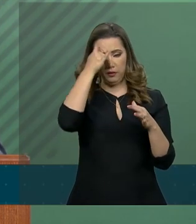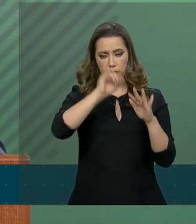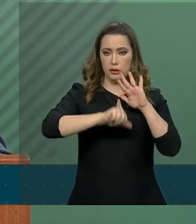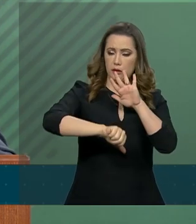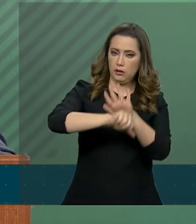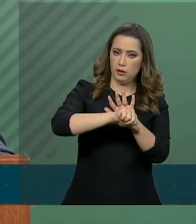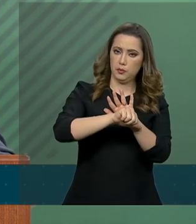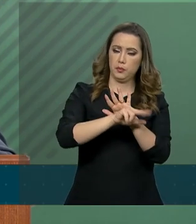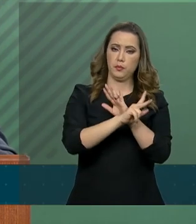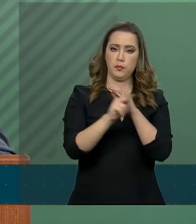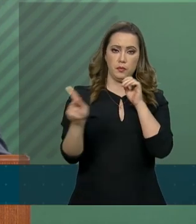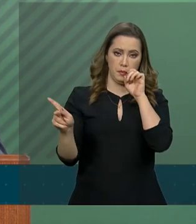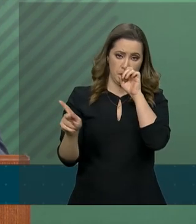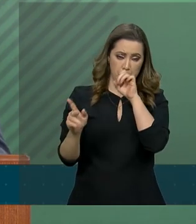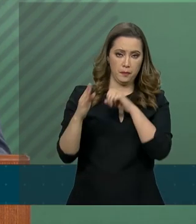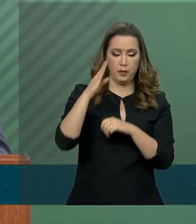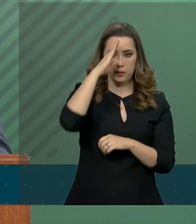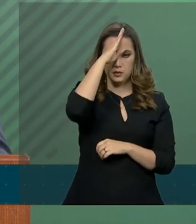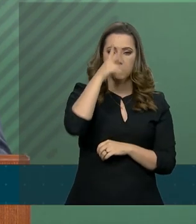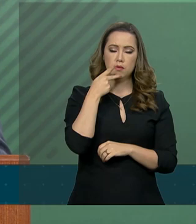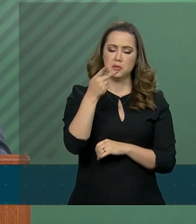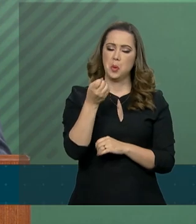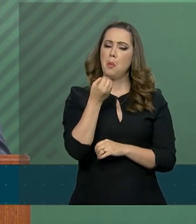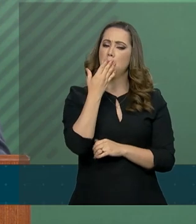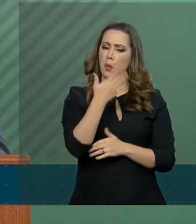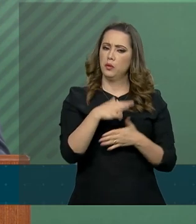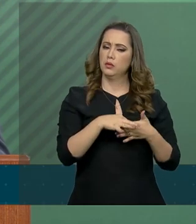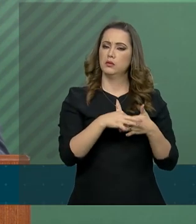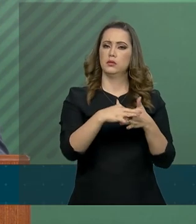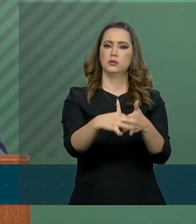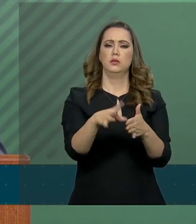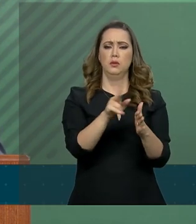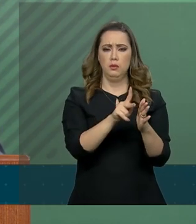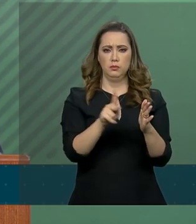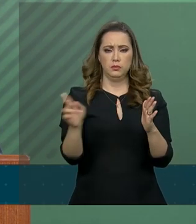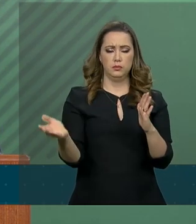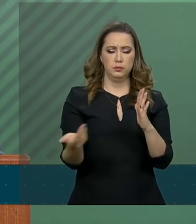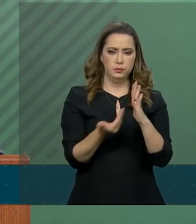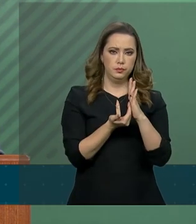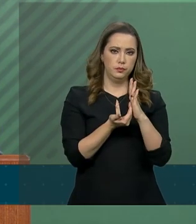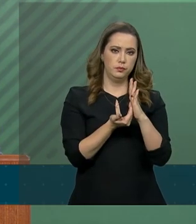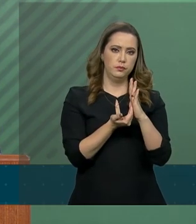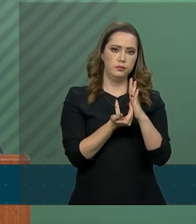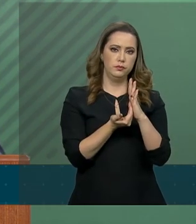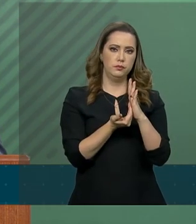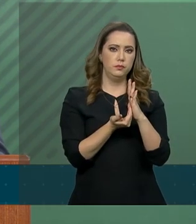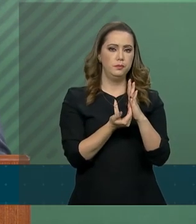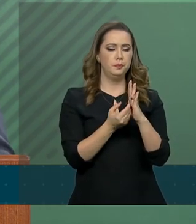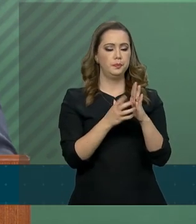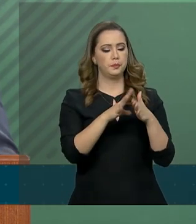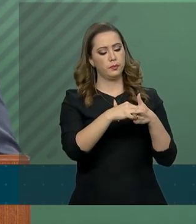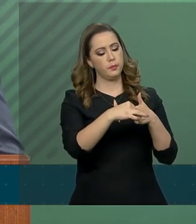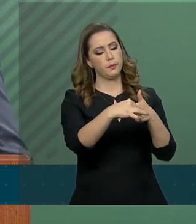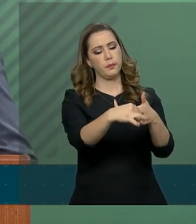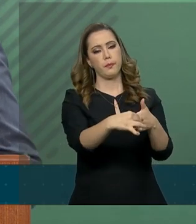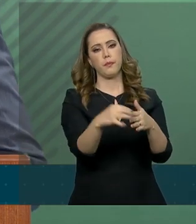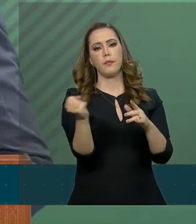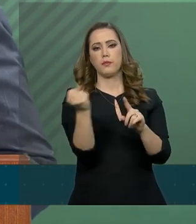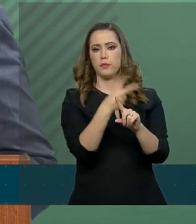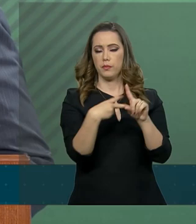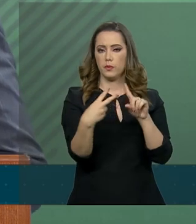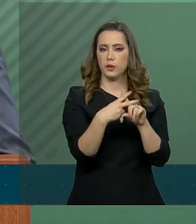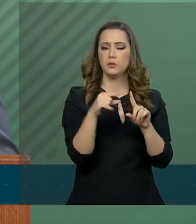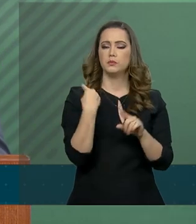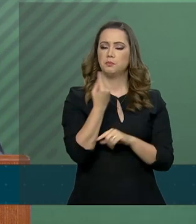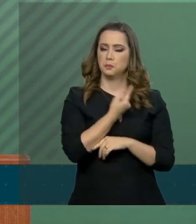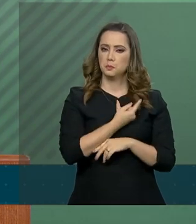O presidente elogiou a liderança do presidente da Câmara, Rodrigo Maia, na condução da Previdência. Estamos